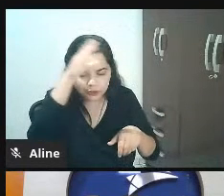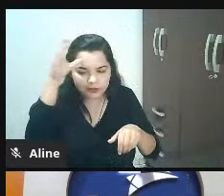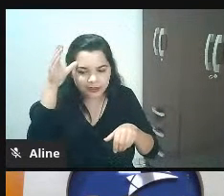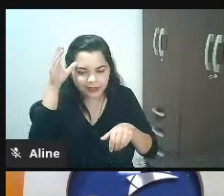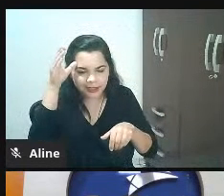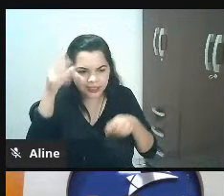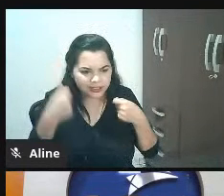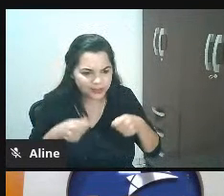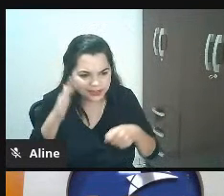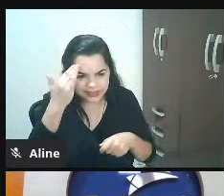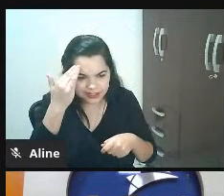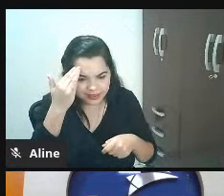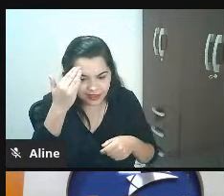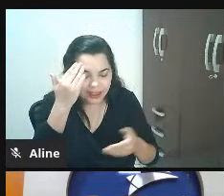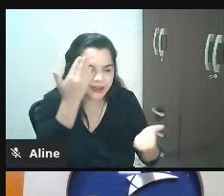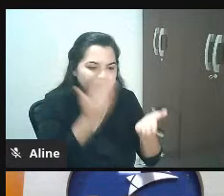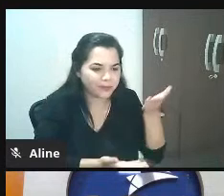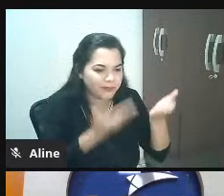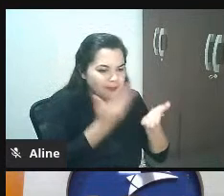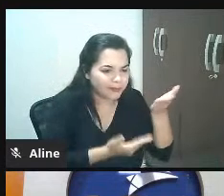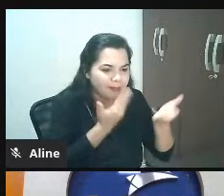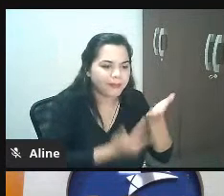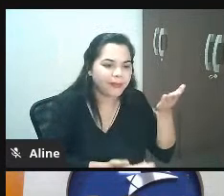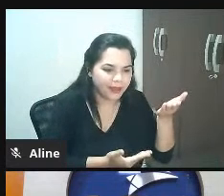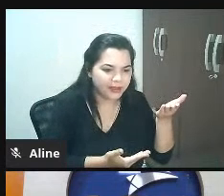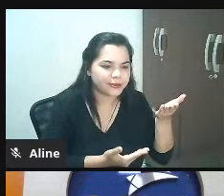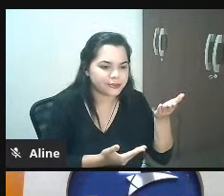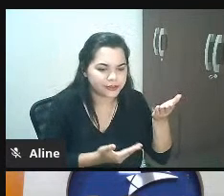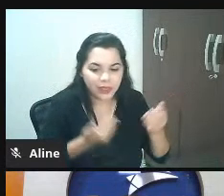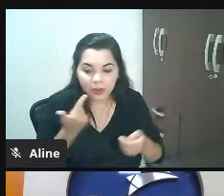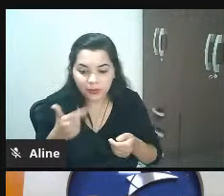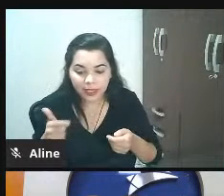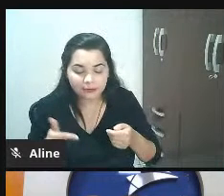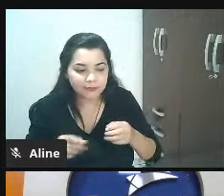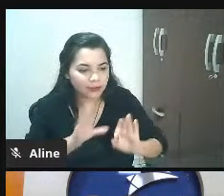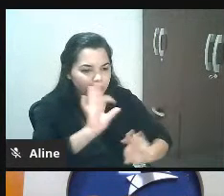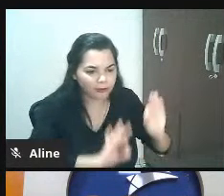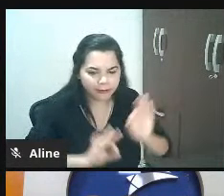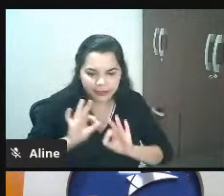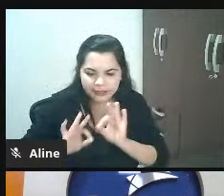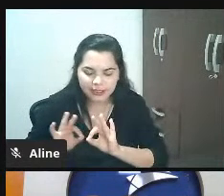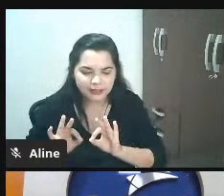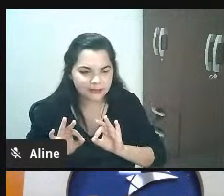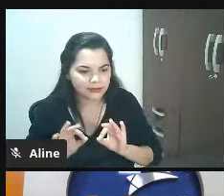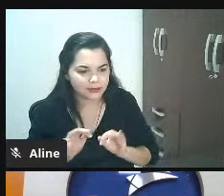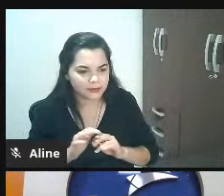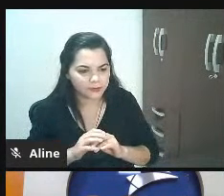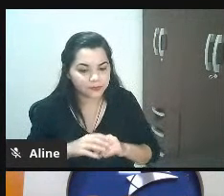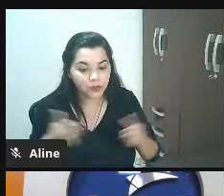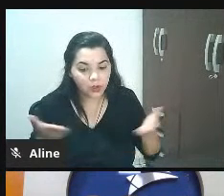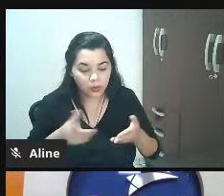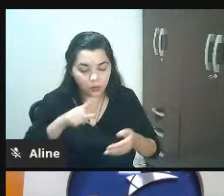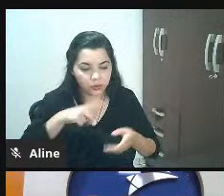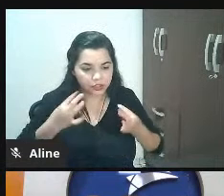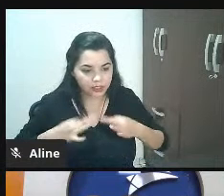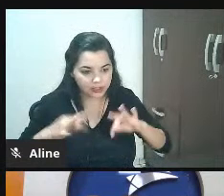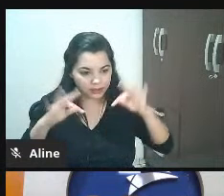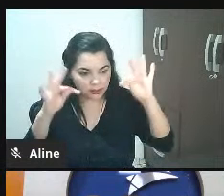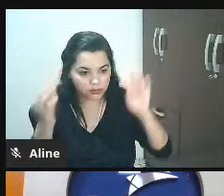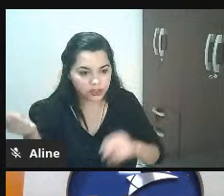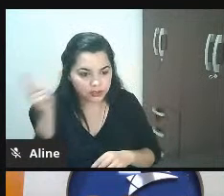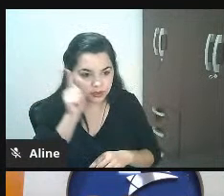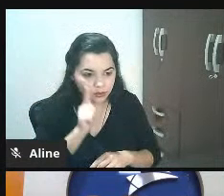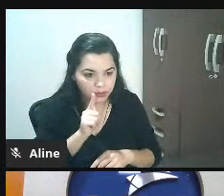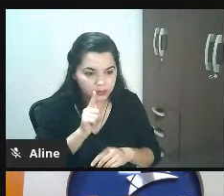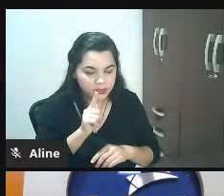gente esses vão ficar sempre pra trás não tem um mapeamento do fluxo você tem uma noção tem tecnologia hoje que você consegue colocar